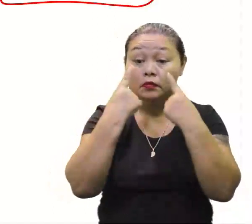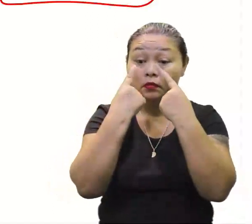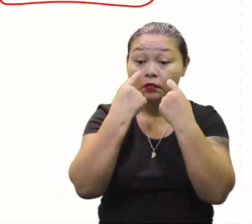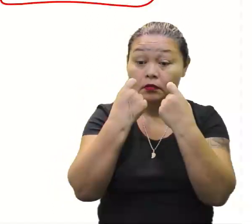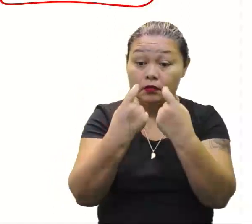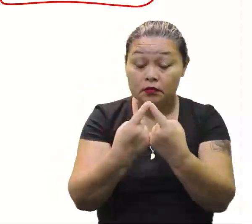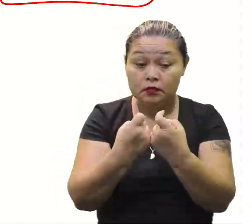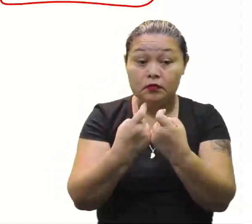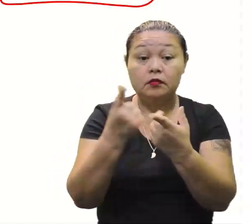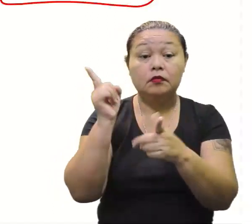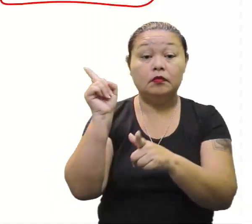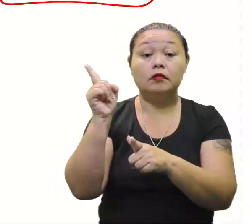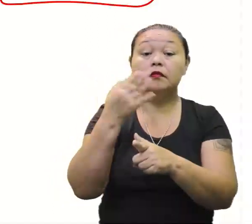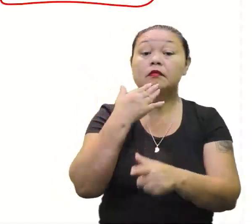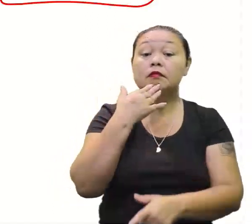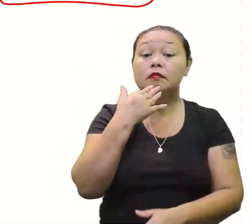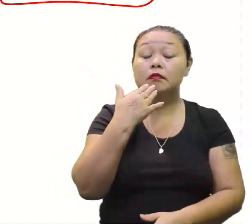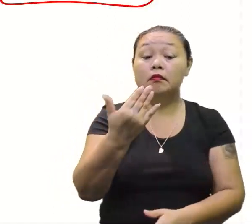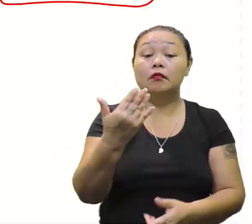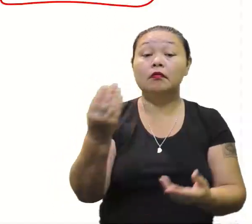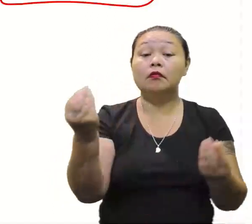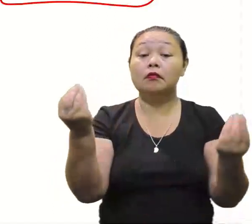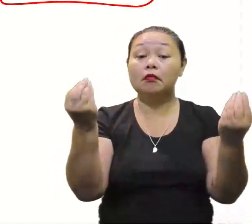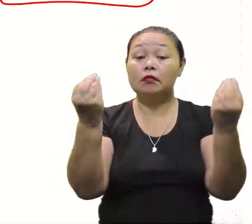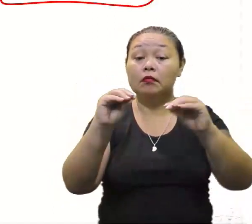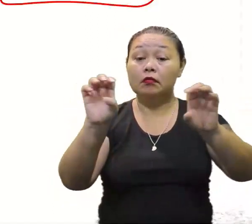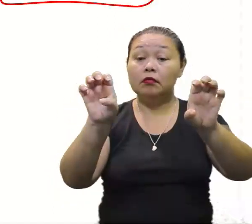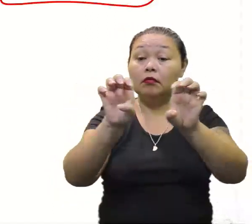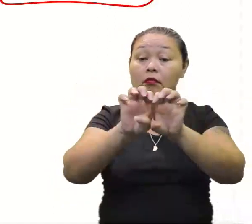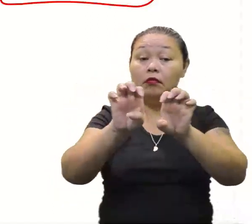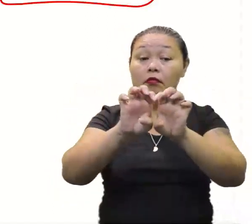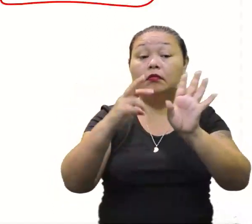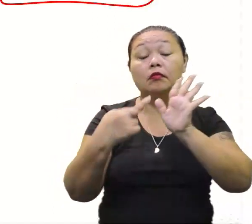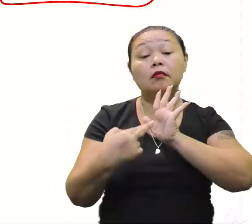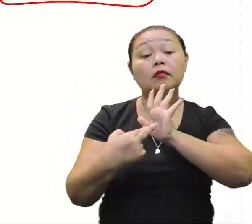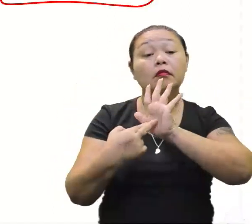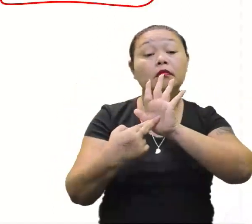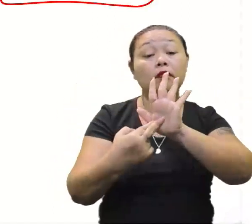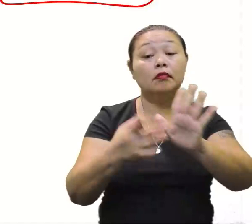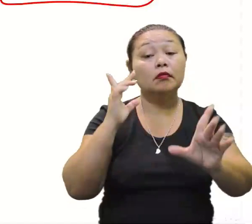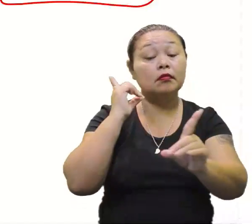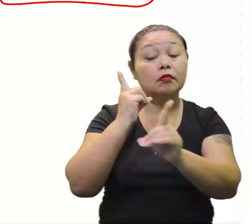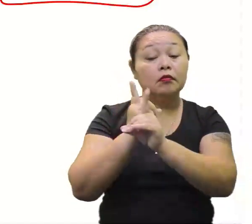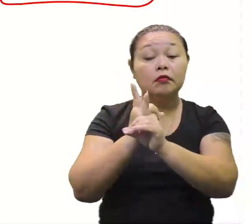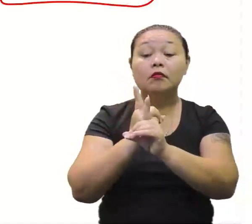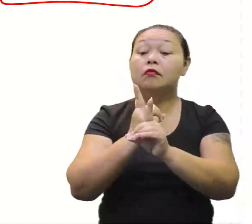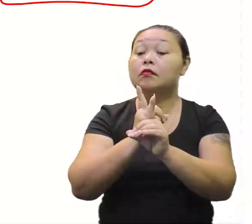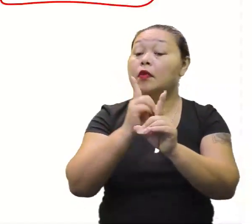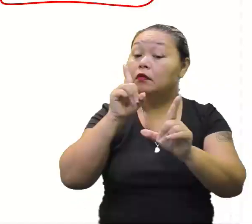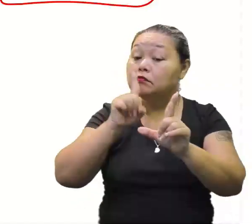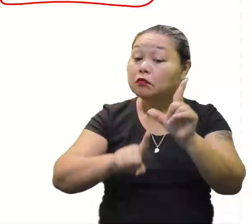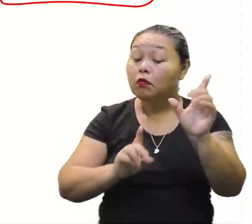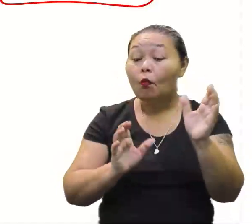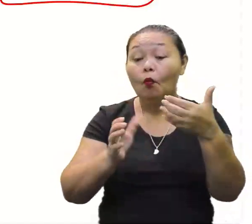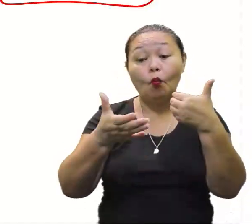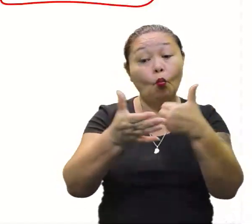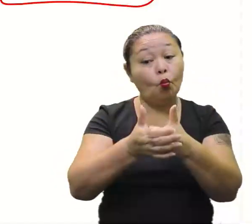que na questão pediu. Monte a equação e encontre o valor desconhecido.